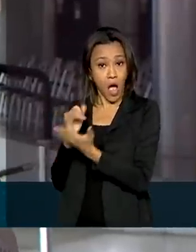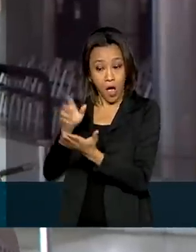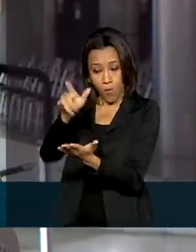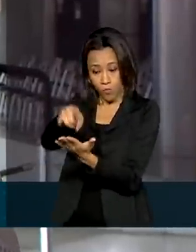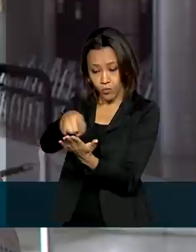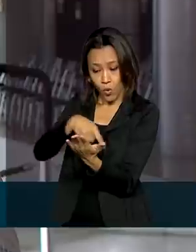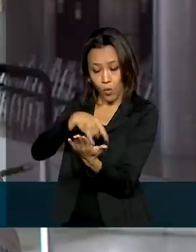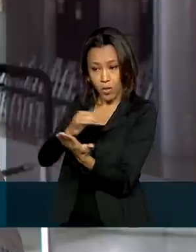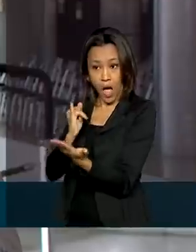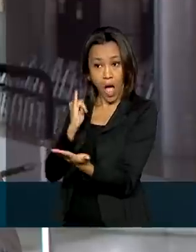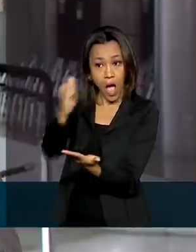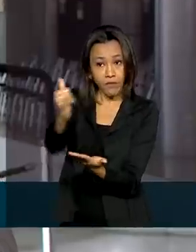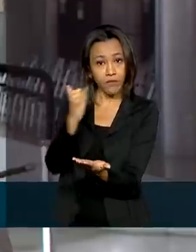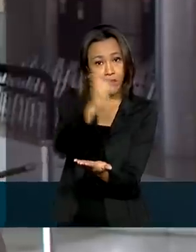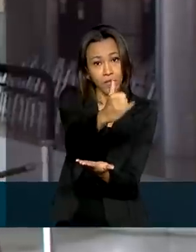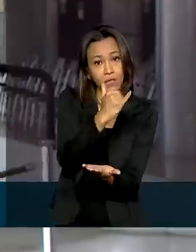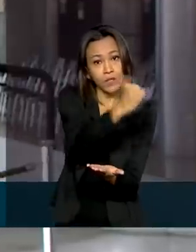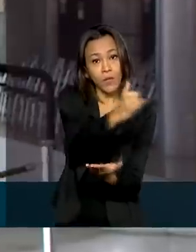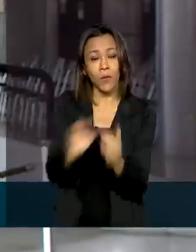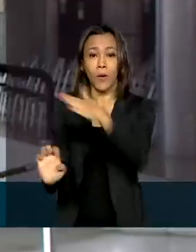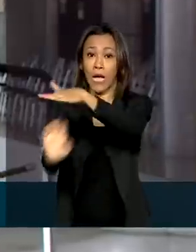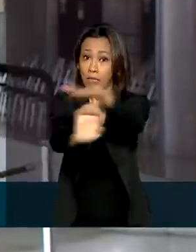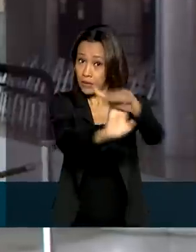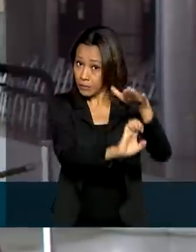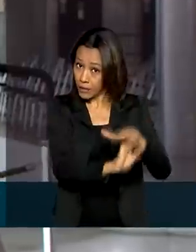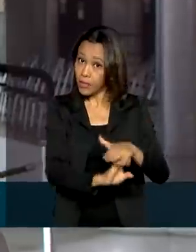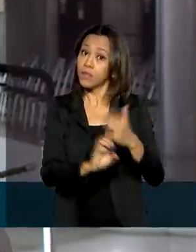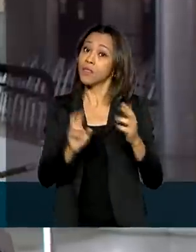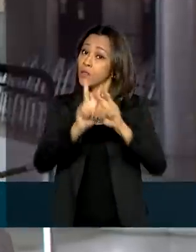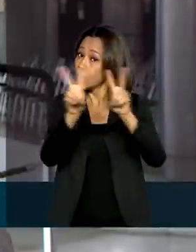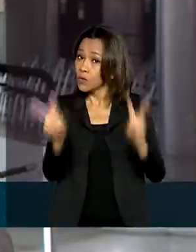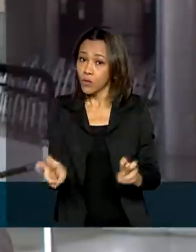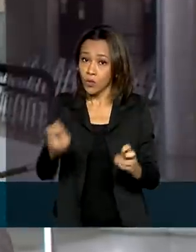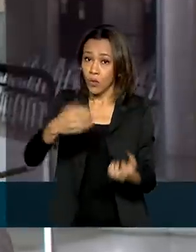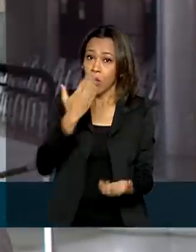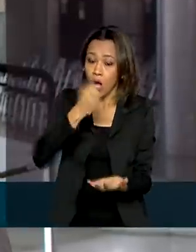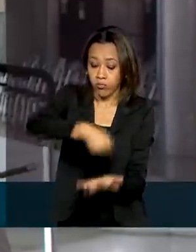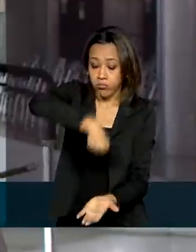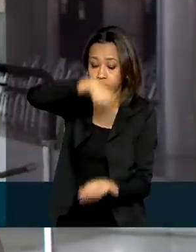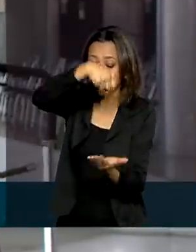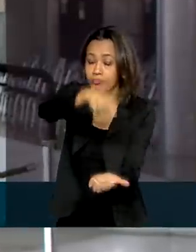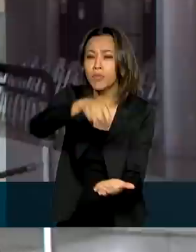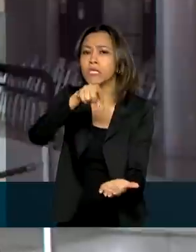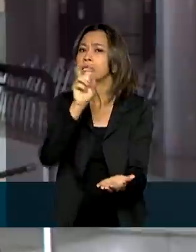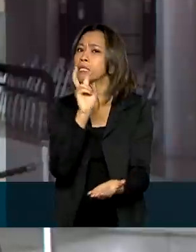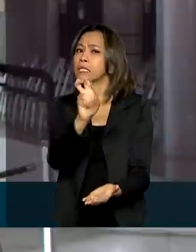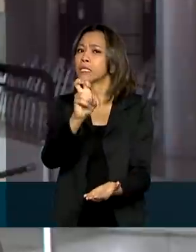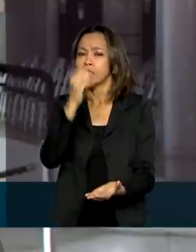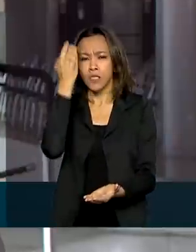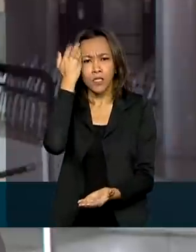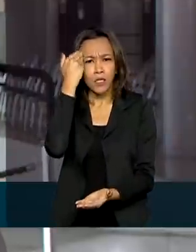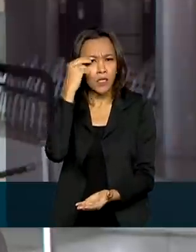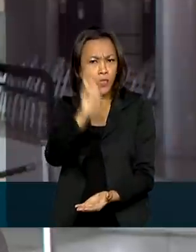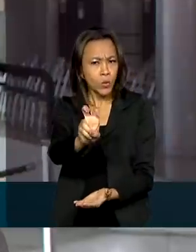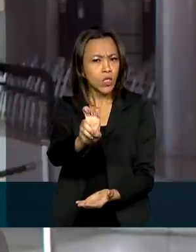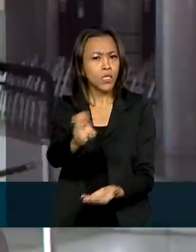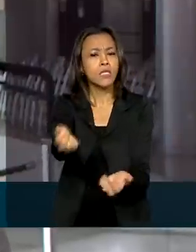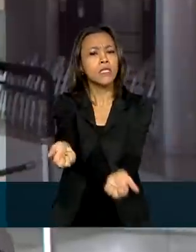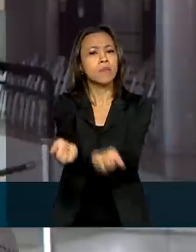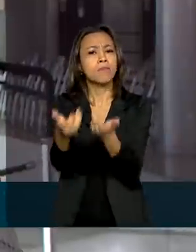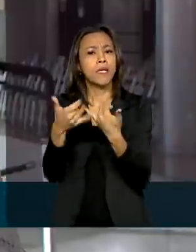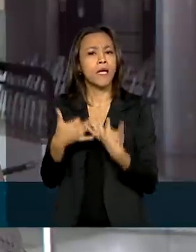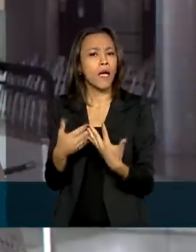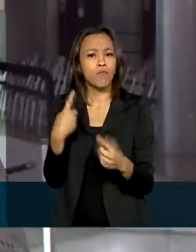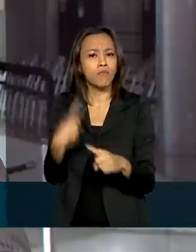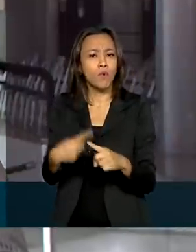pela produção e distribuição de alimentos da cesta básica. Eles têm cinco dias para explicar a alta dos preços dos